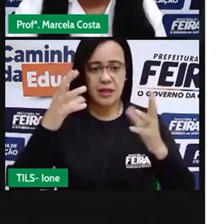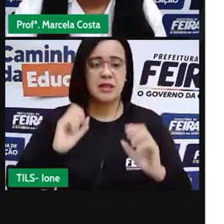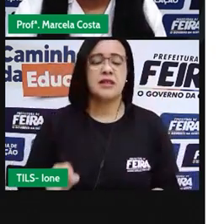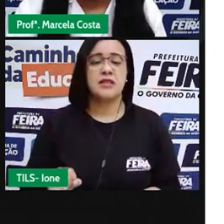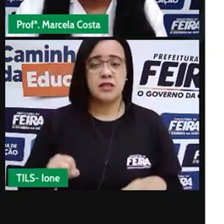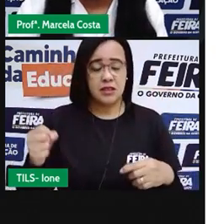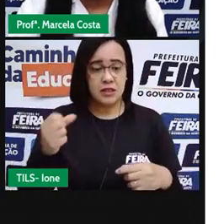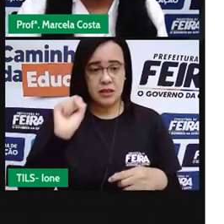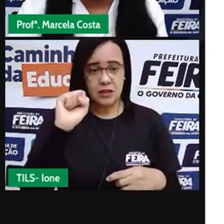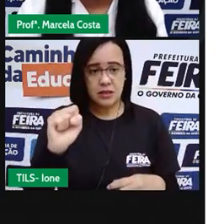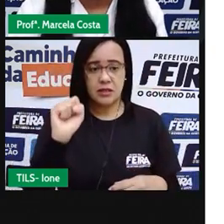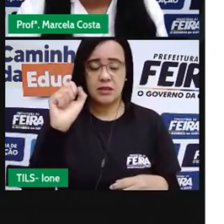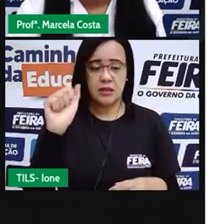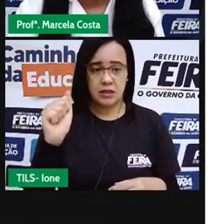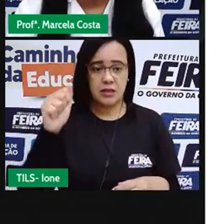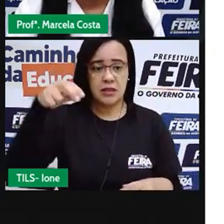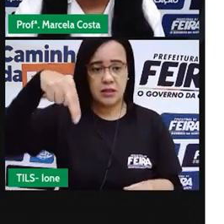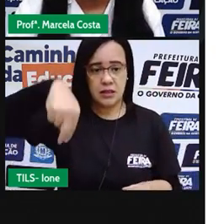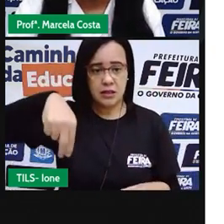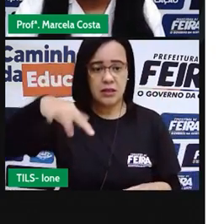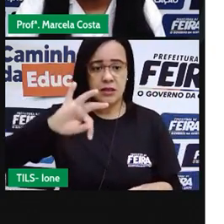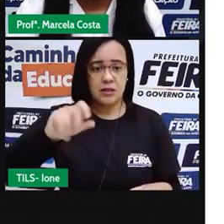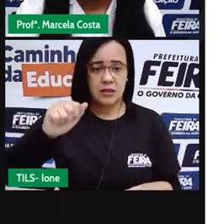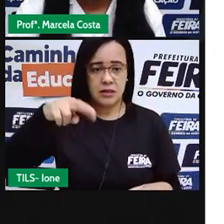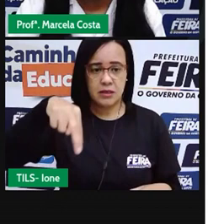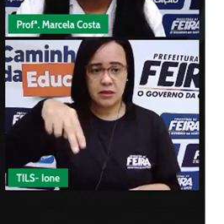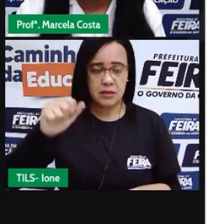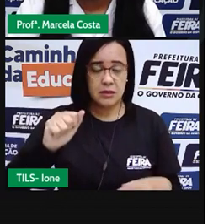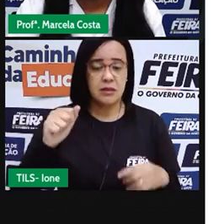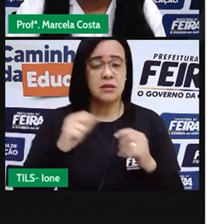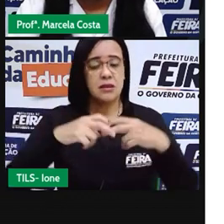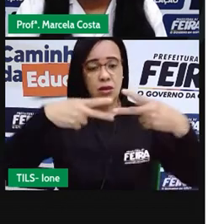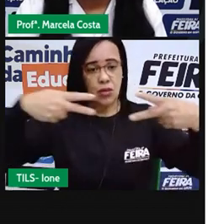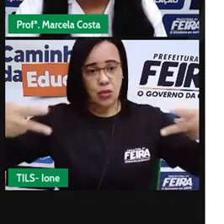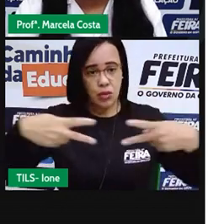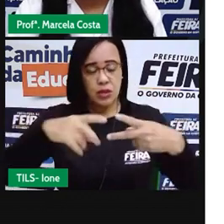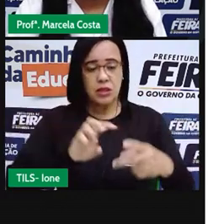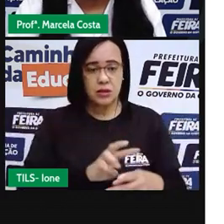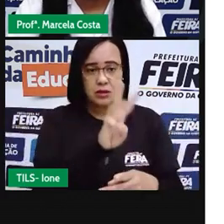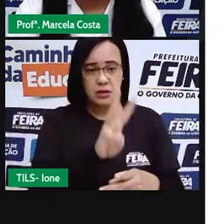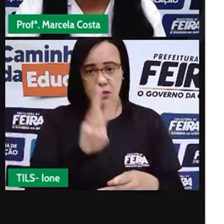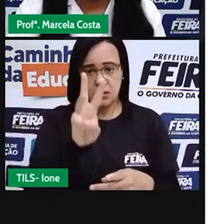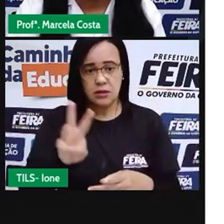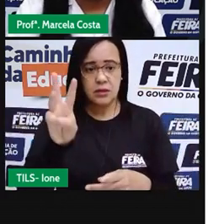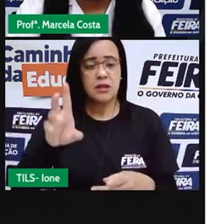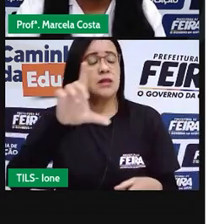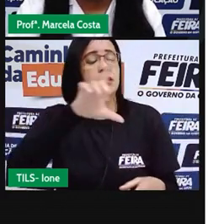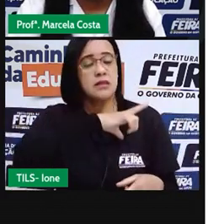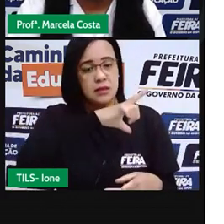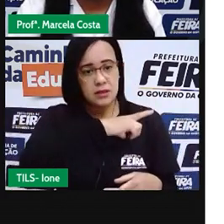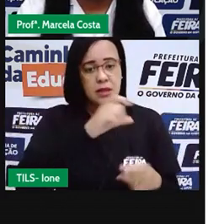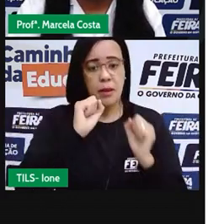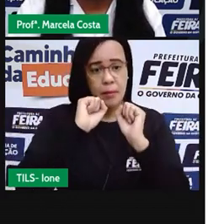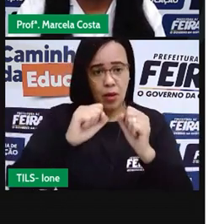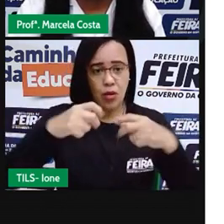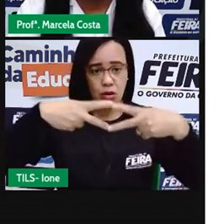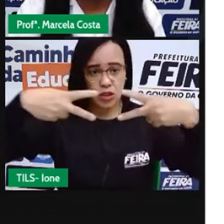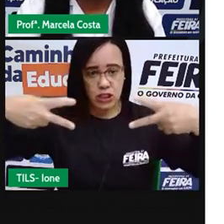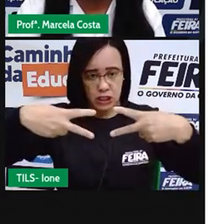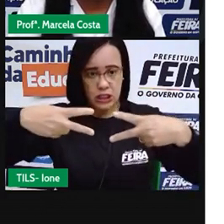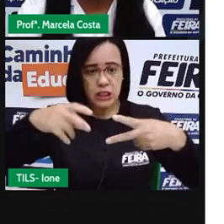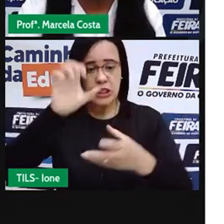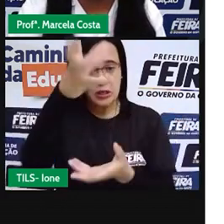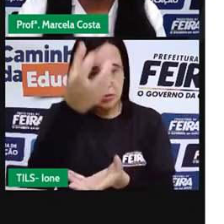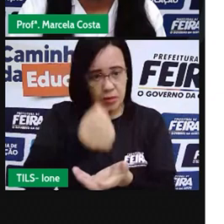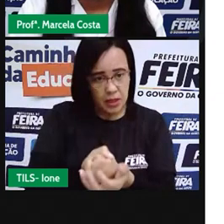Está disponível no site Jornal Grande Bahia. Você pode acessar por meio desse link que aparece aqui